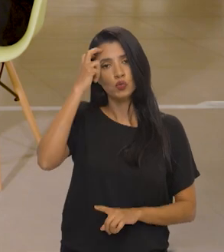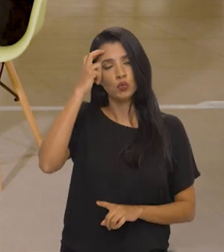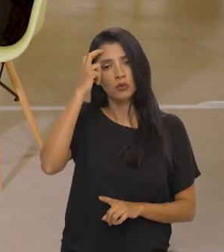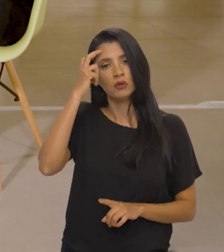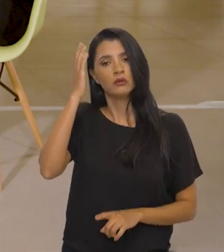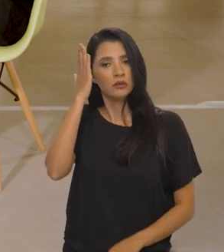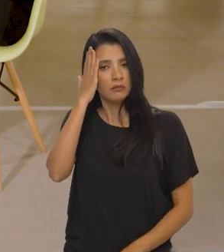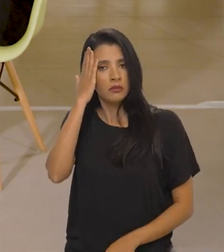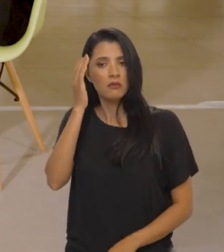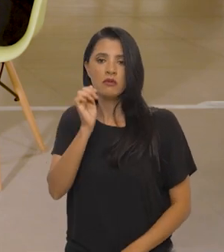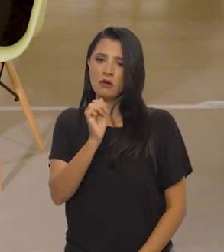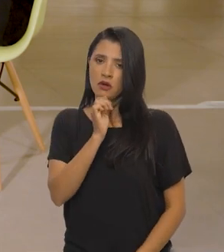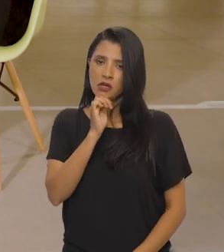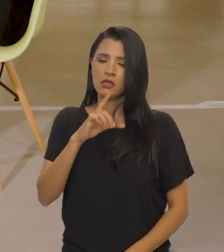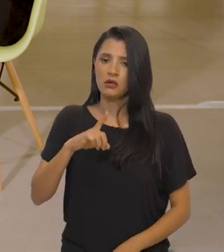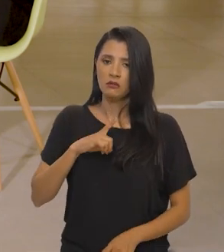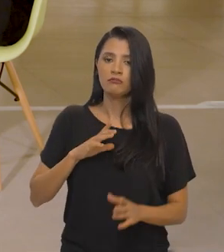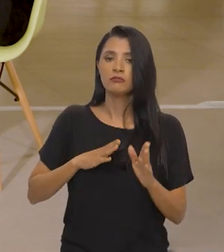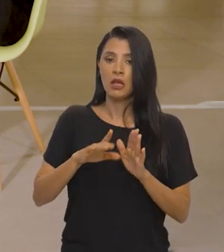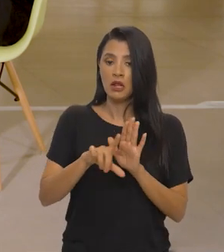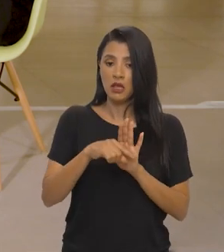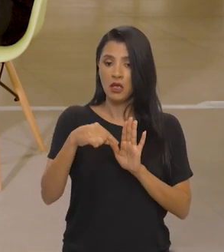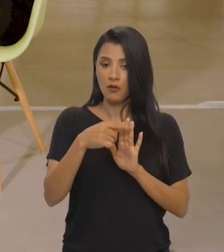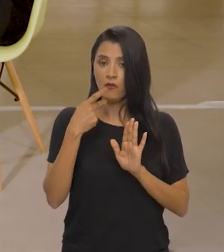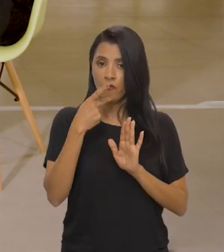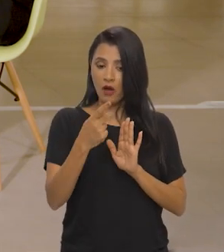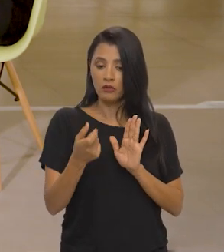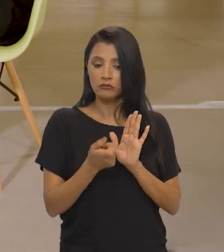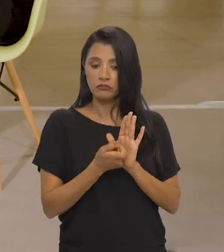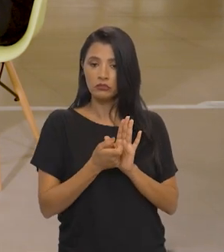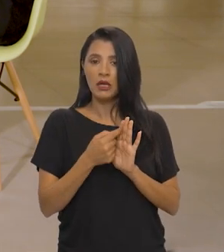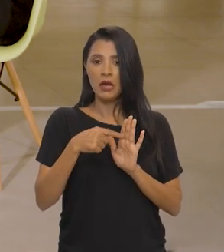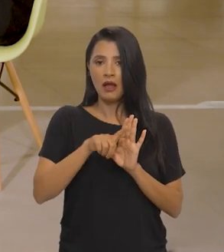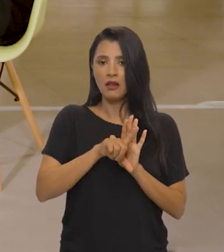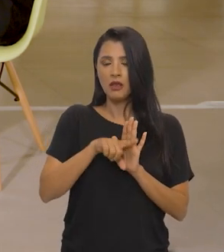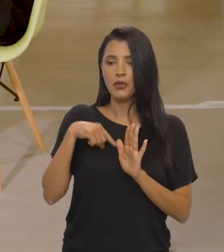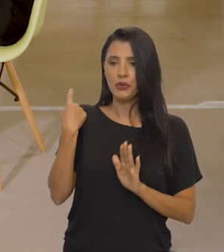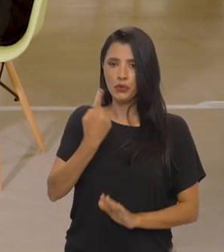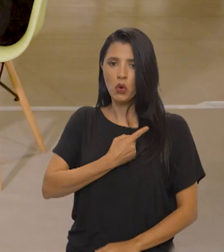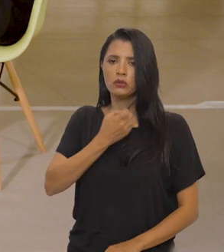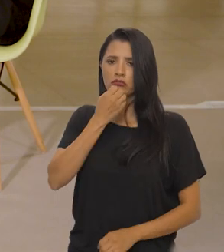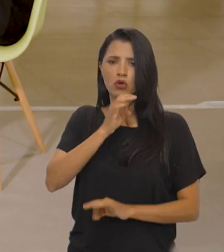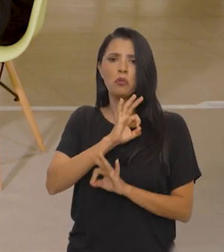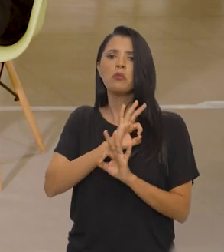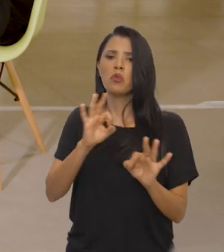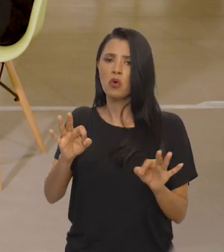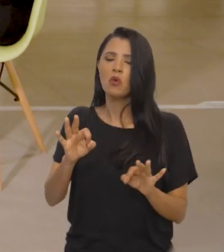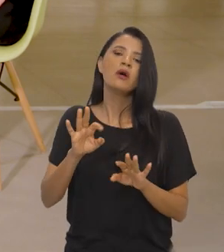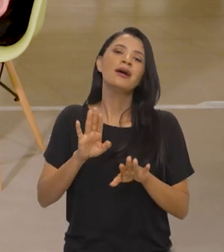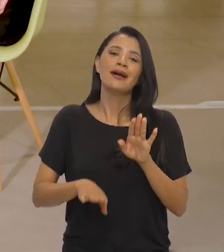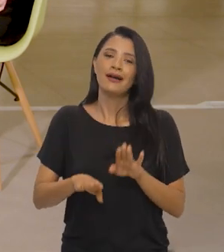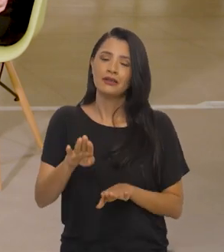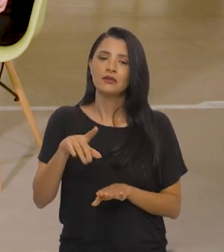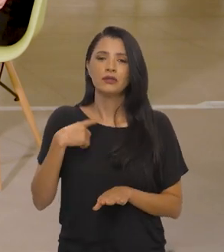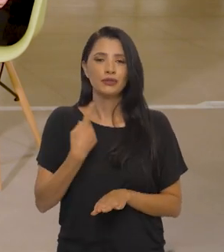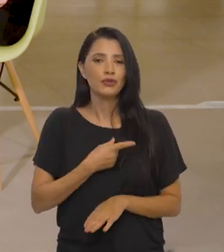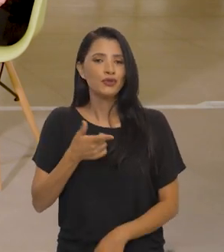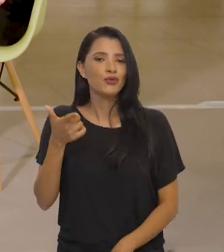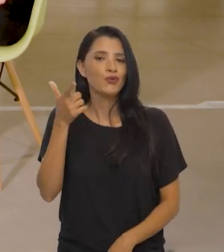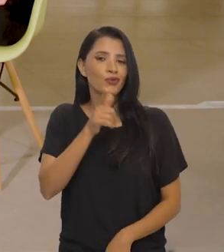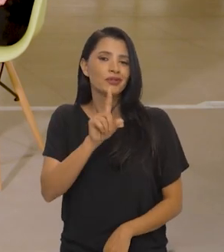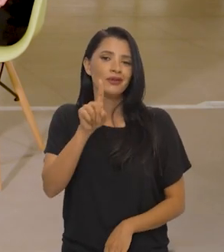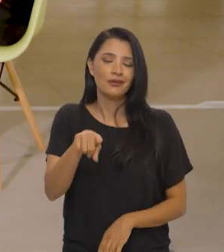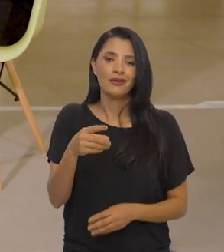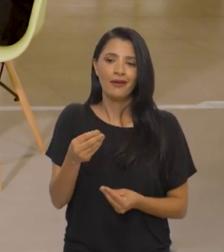artísticas e culturais. Nós sabemos que, ainda que haja previsão legal e as nossas leis normalmente são muito boas, o que, muitas